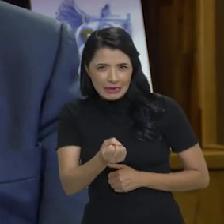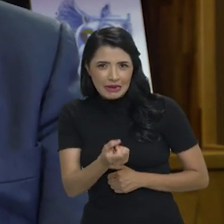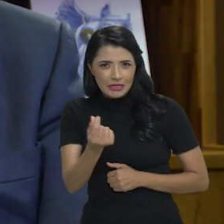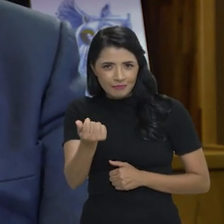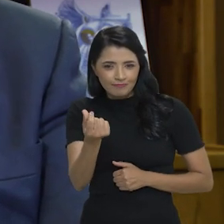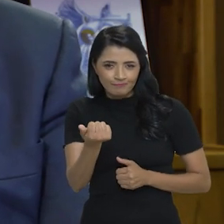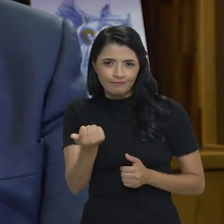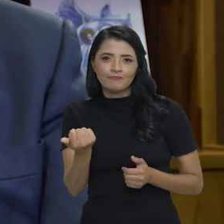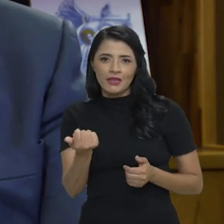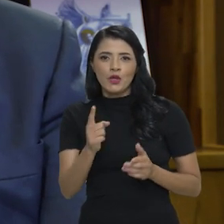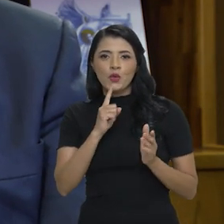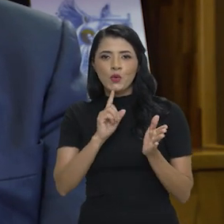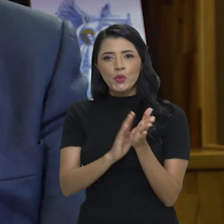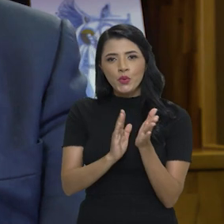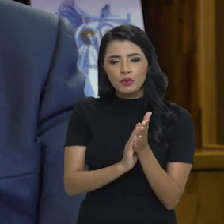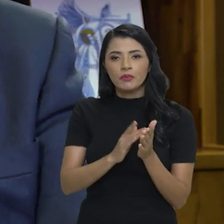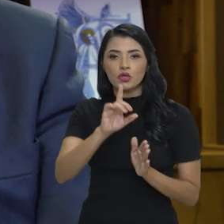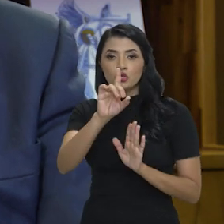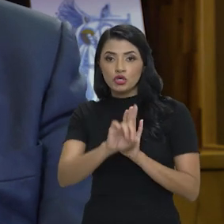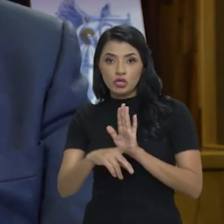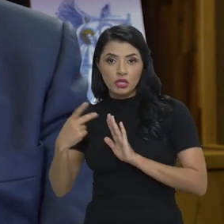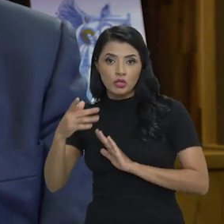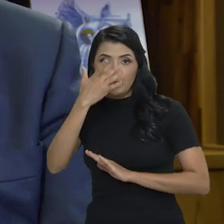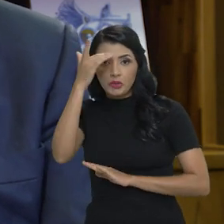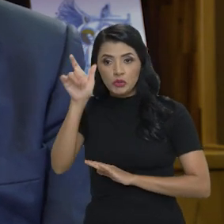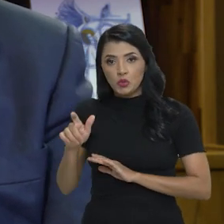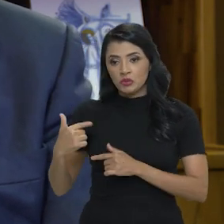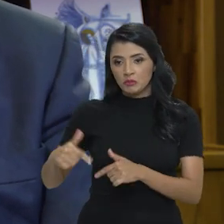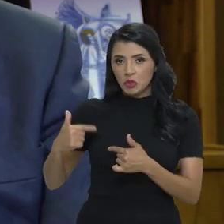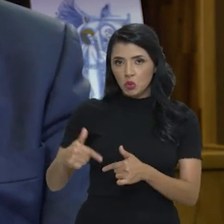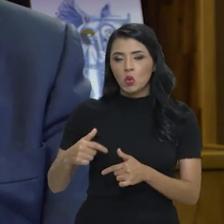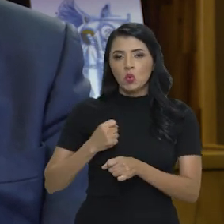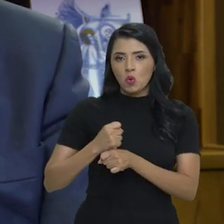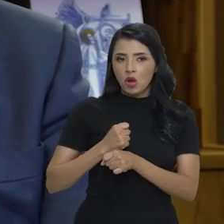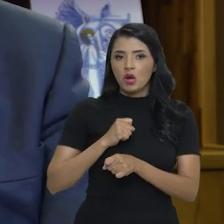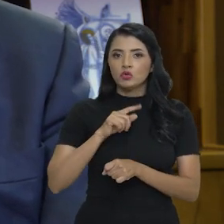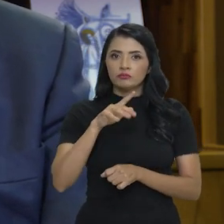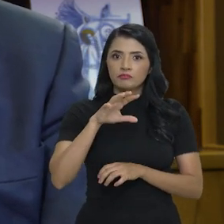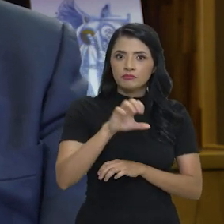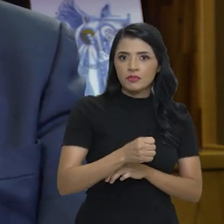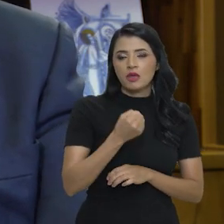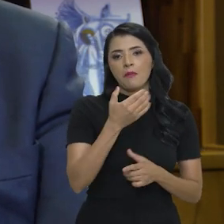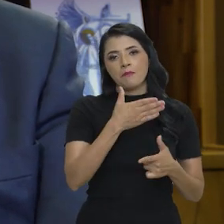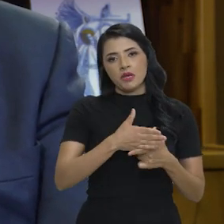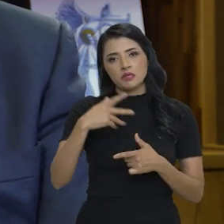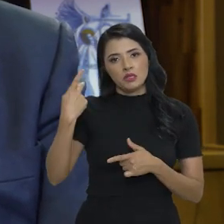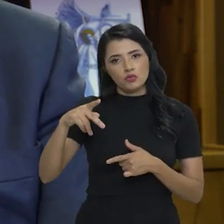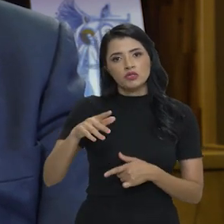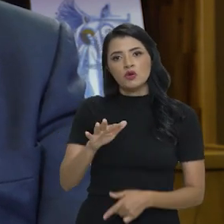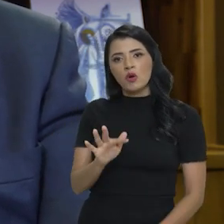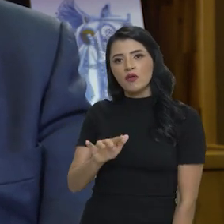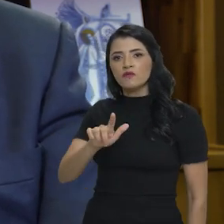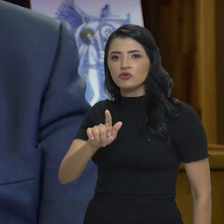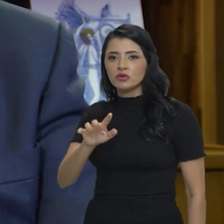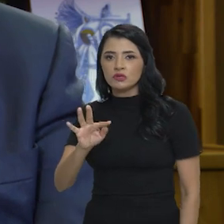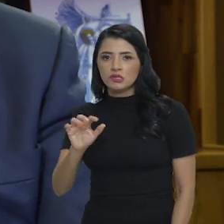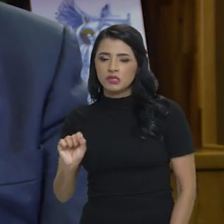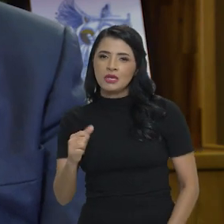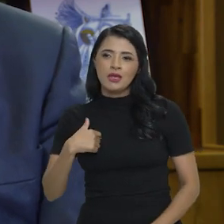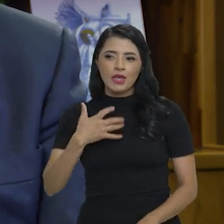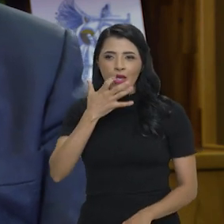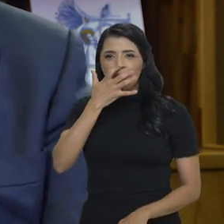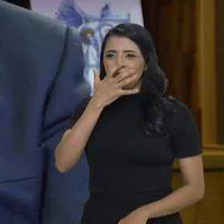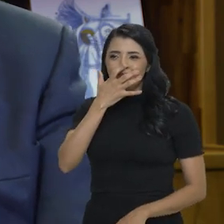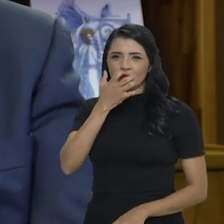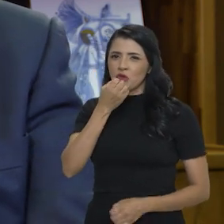saque aniversário é o direito do trabalhador todo ano fazer lá sacar uma parcela do seu fundo, que eu